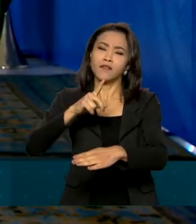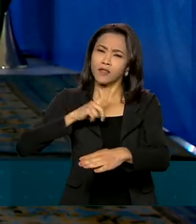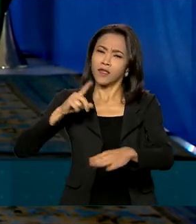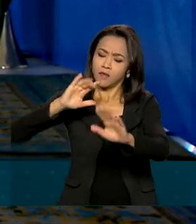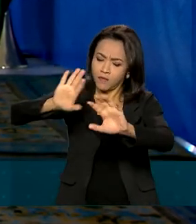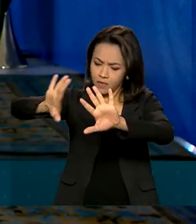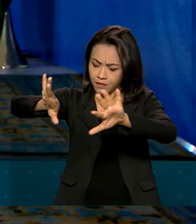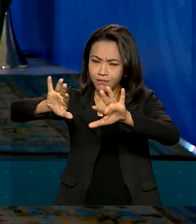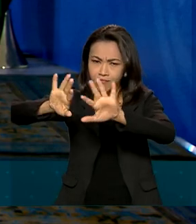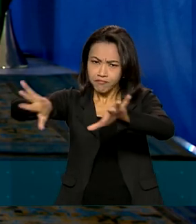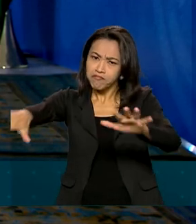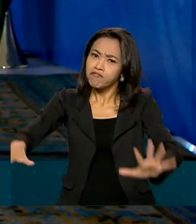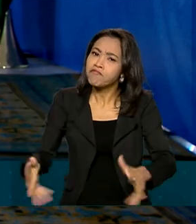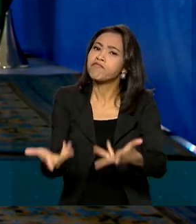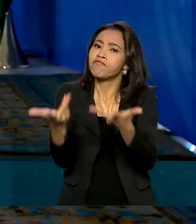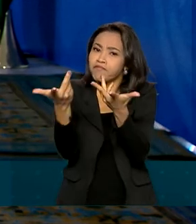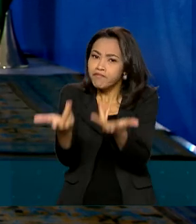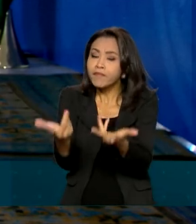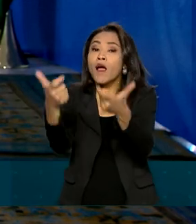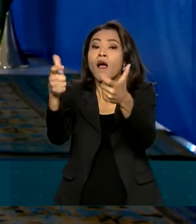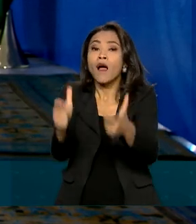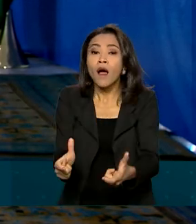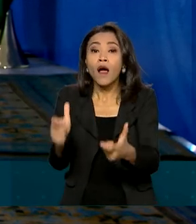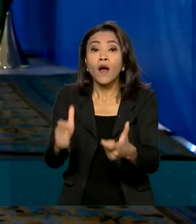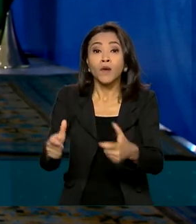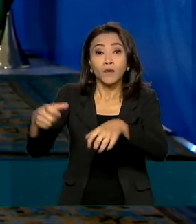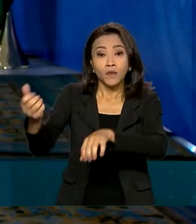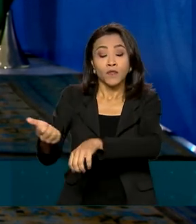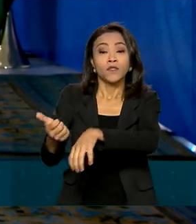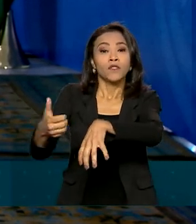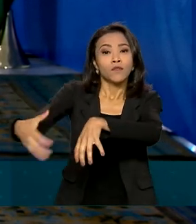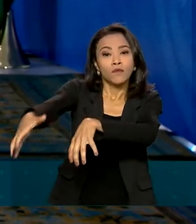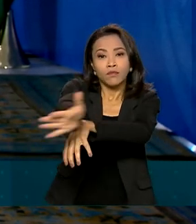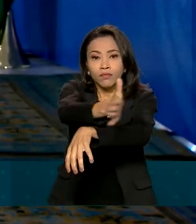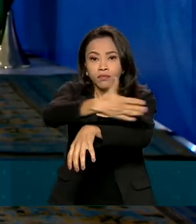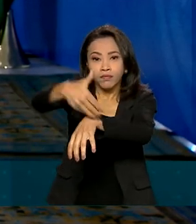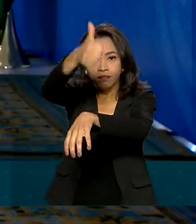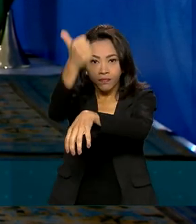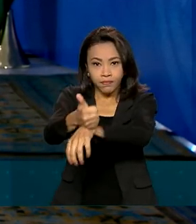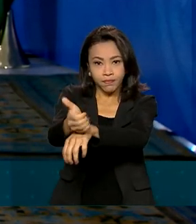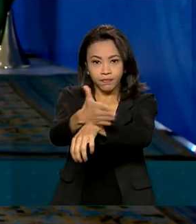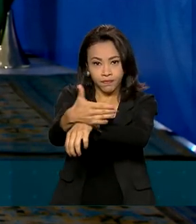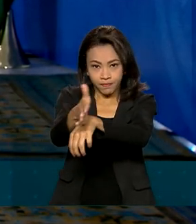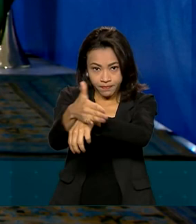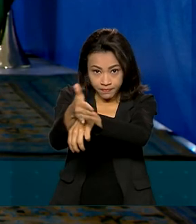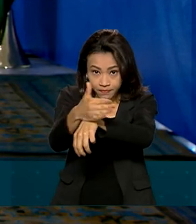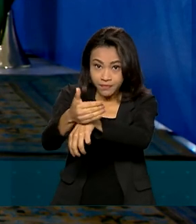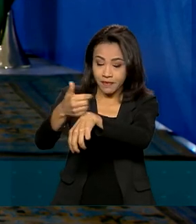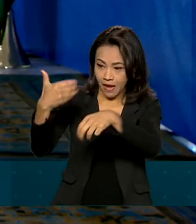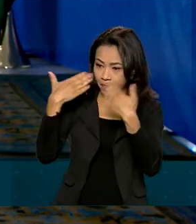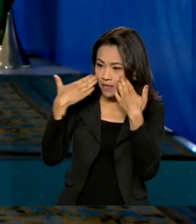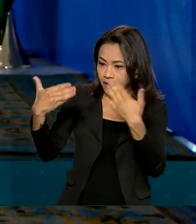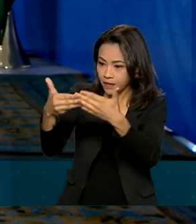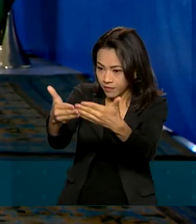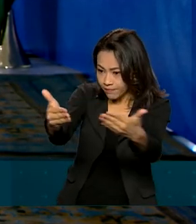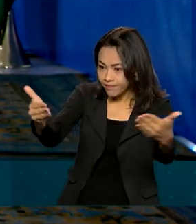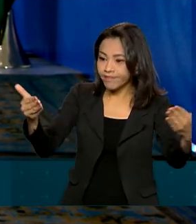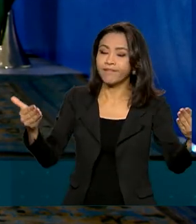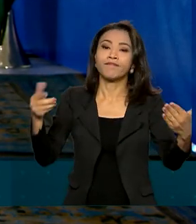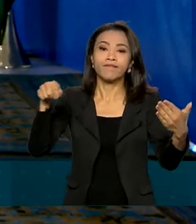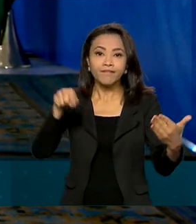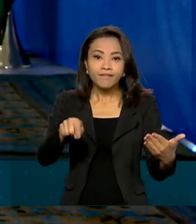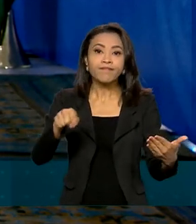cerimônia no Palácio do Itamaraty de apresentação do coração para o corpo diplomático. Essa cerimônia será